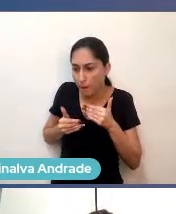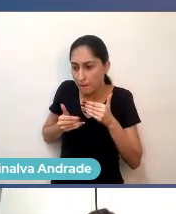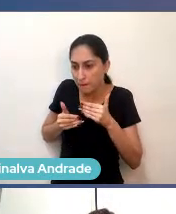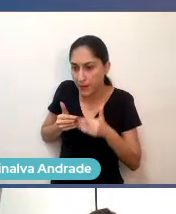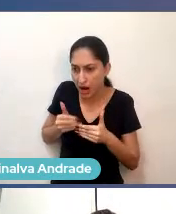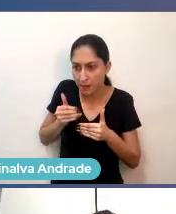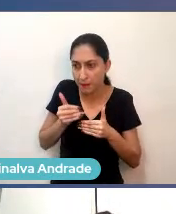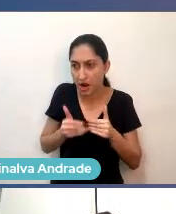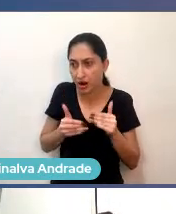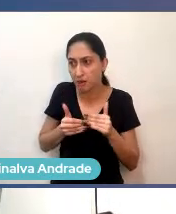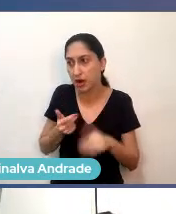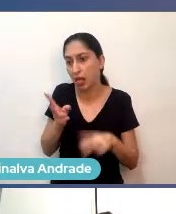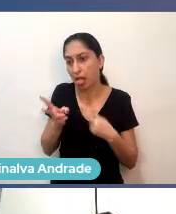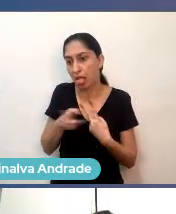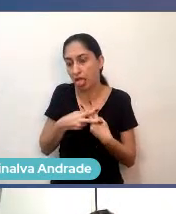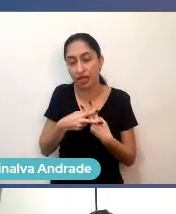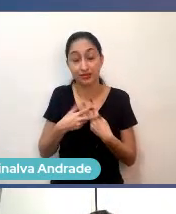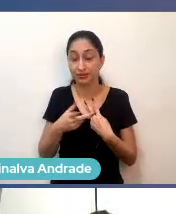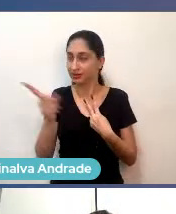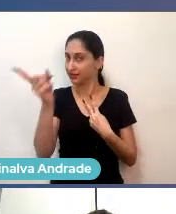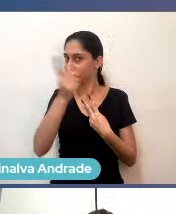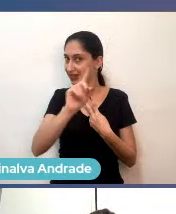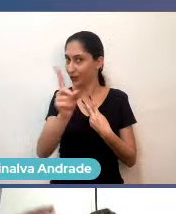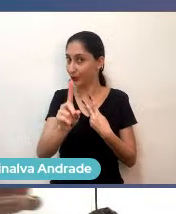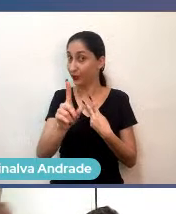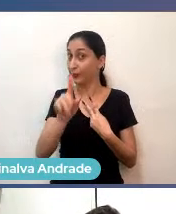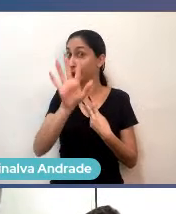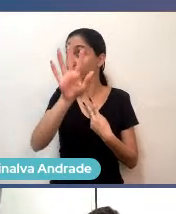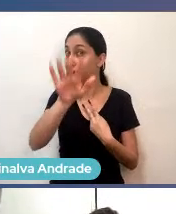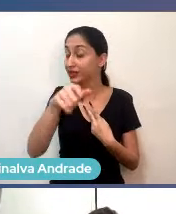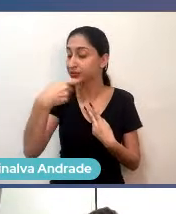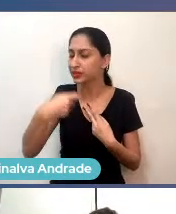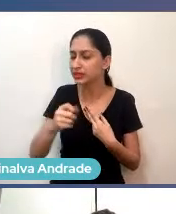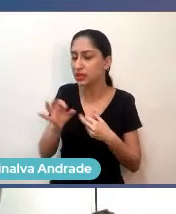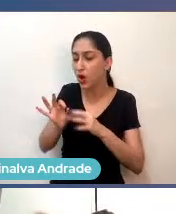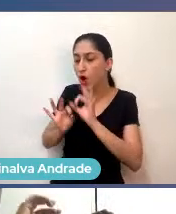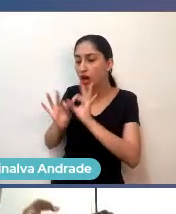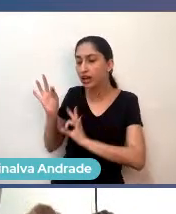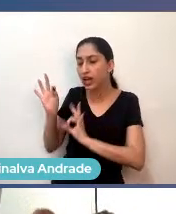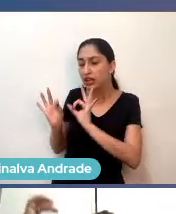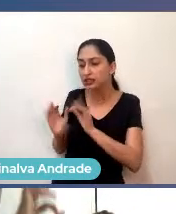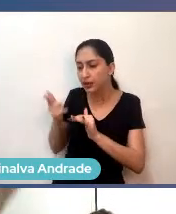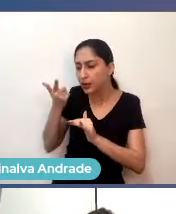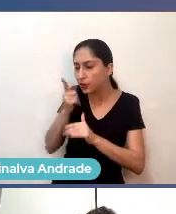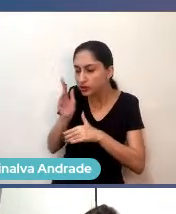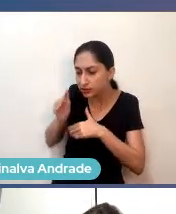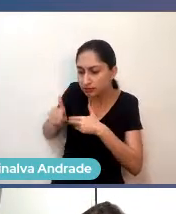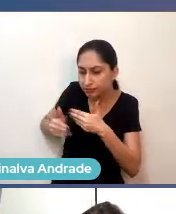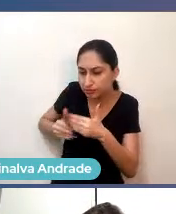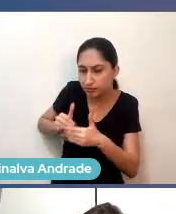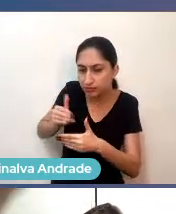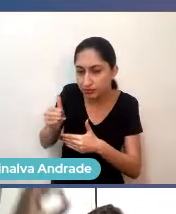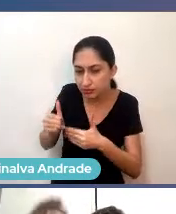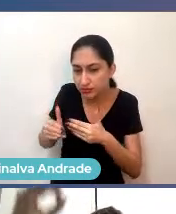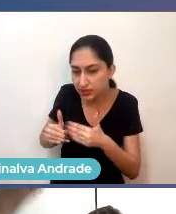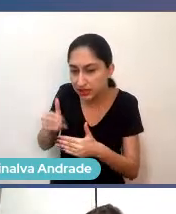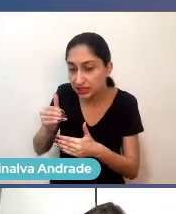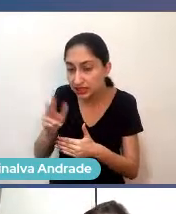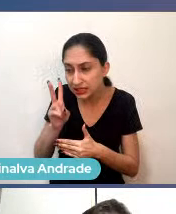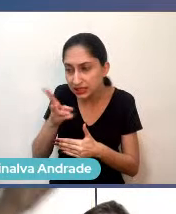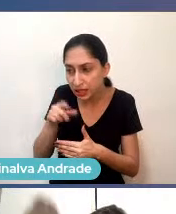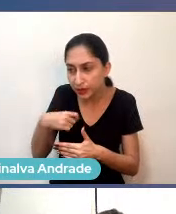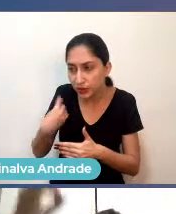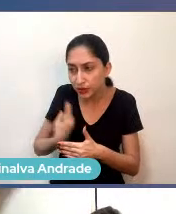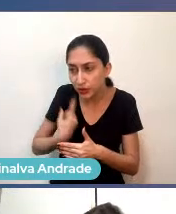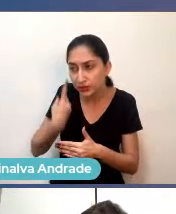executar, não é isso, mas é importante que a gente se planeje para os próximos passos, a tem que estar sempre olhando num ponto no